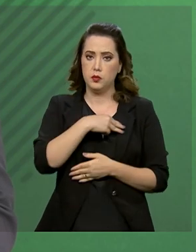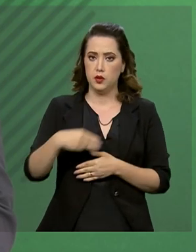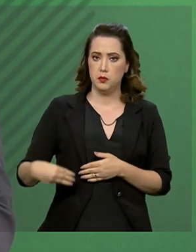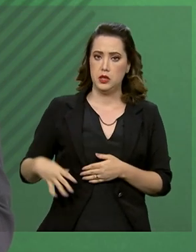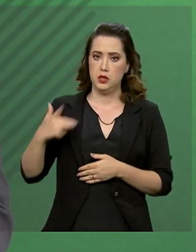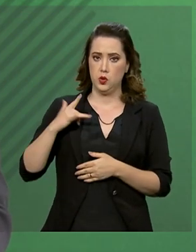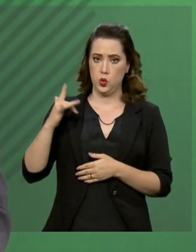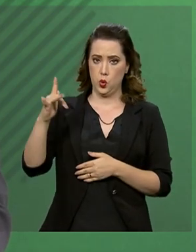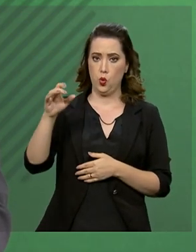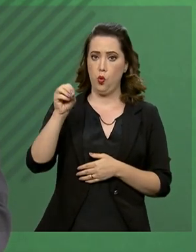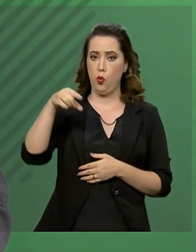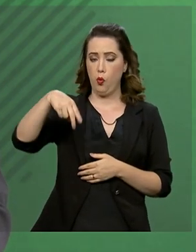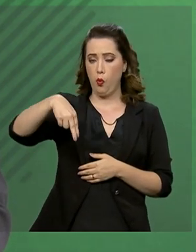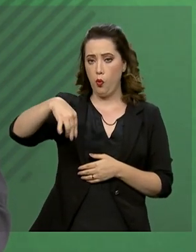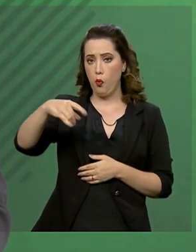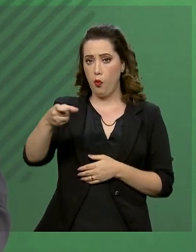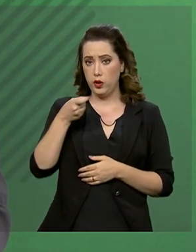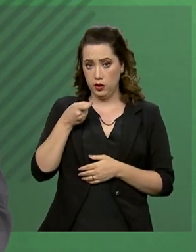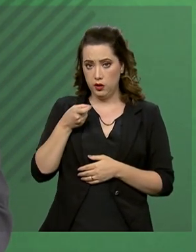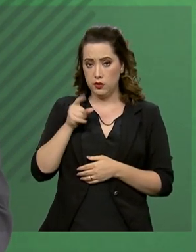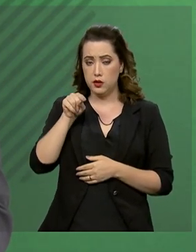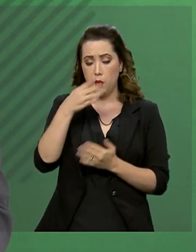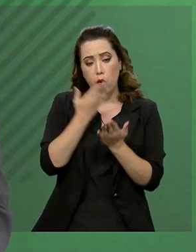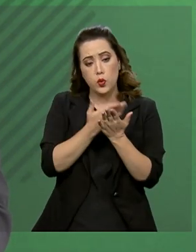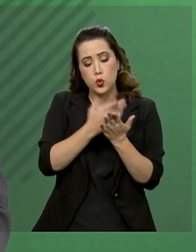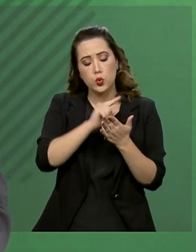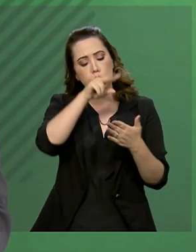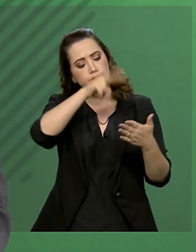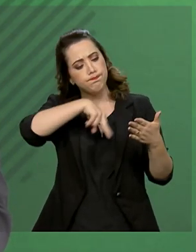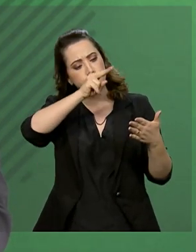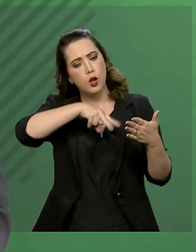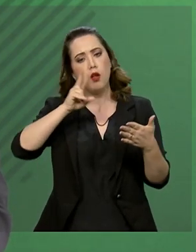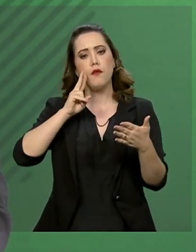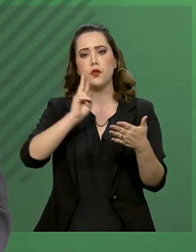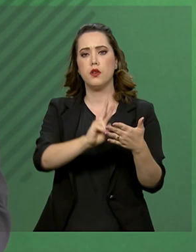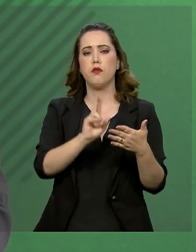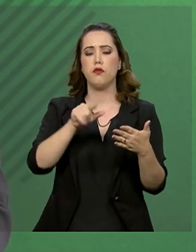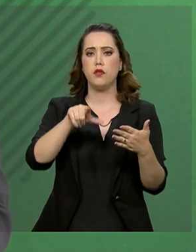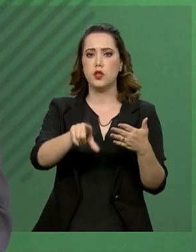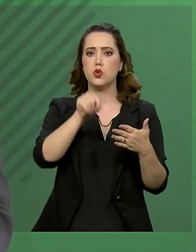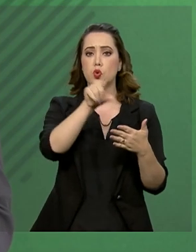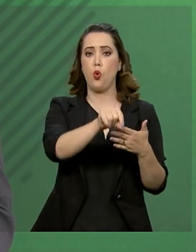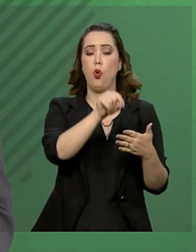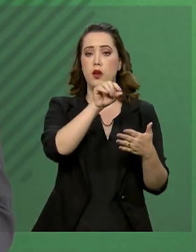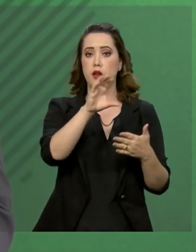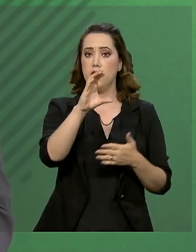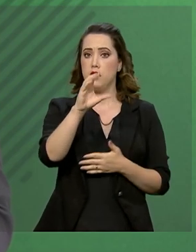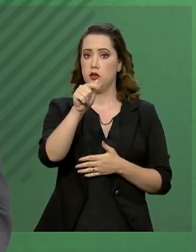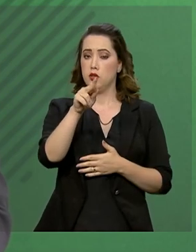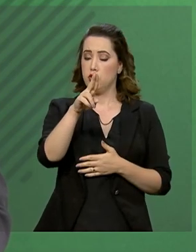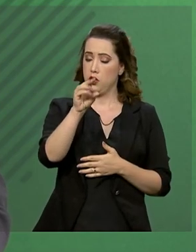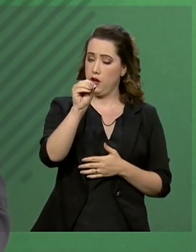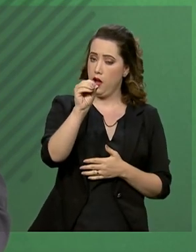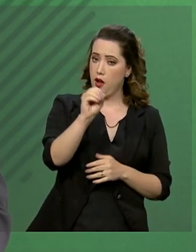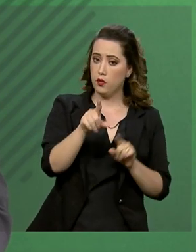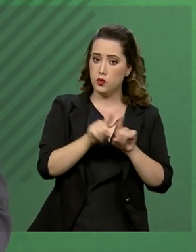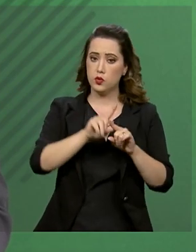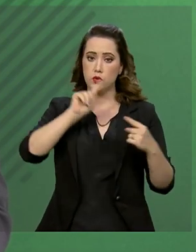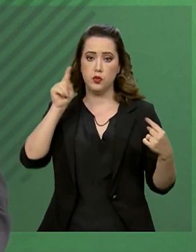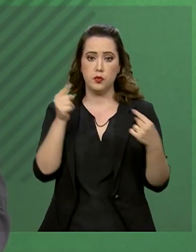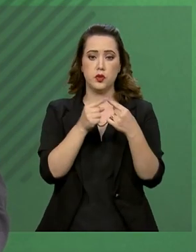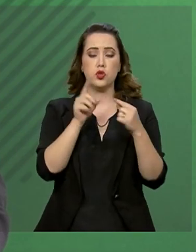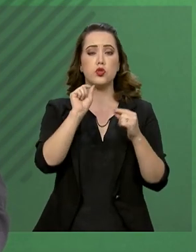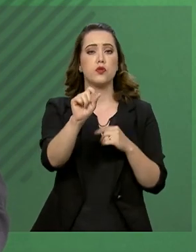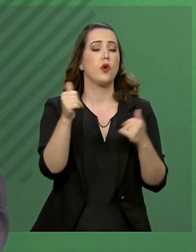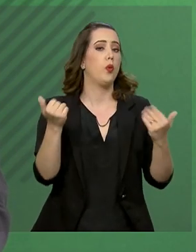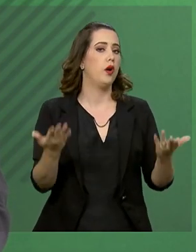Onyx Lorenzoni. O estudo desses processos de preenchimento de cargos tem como prioridade tornar a máquina